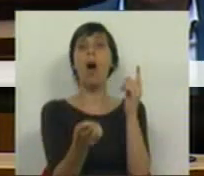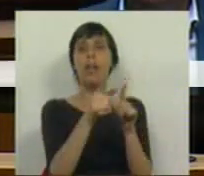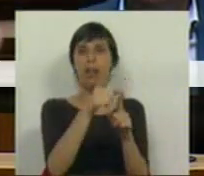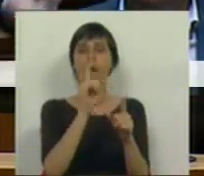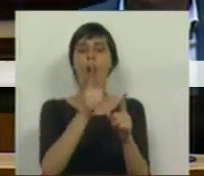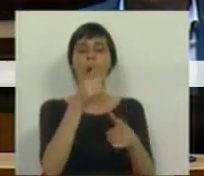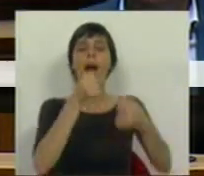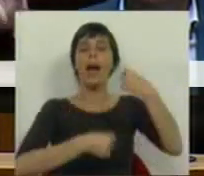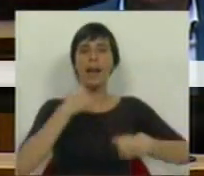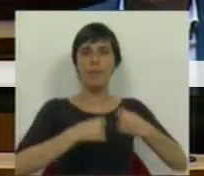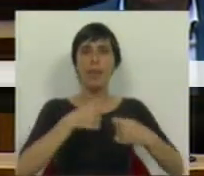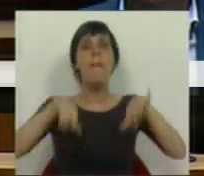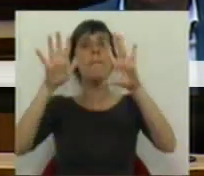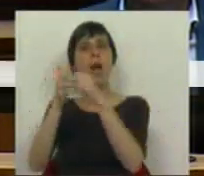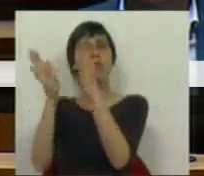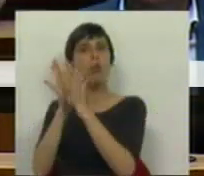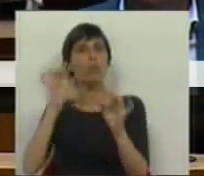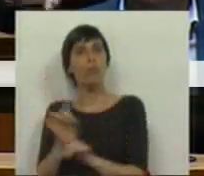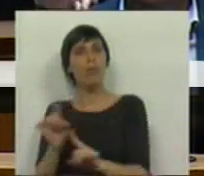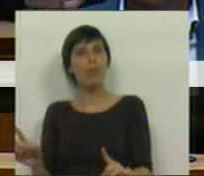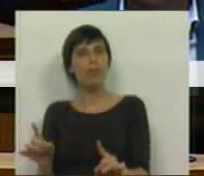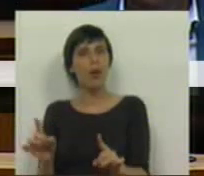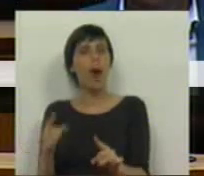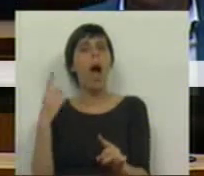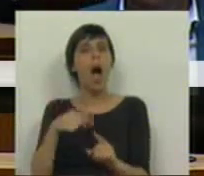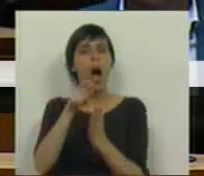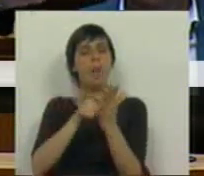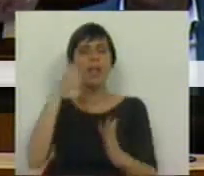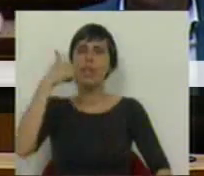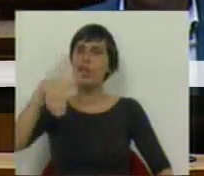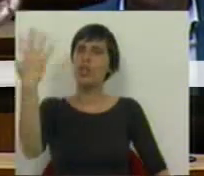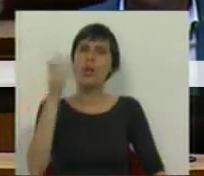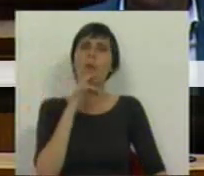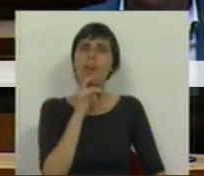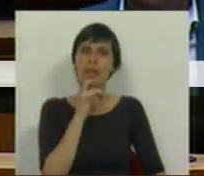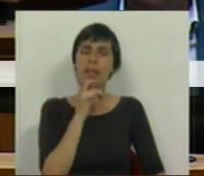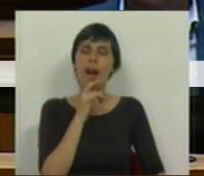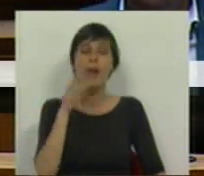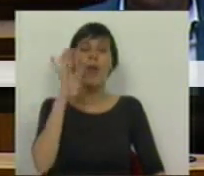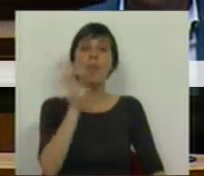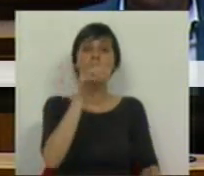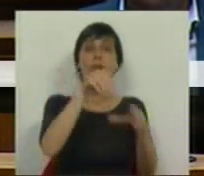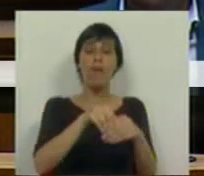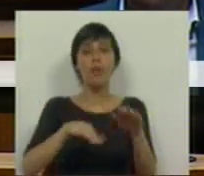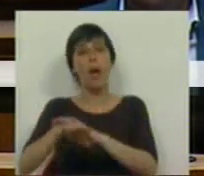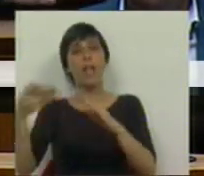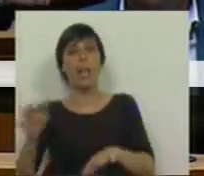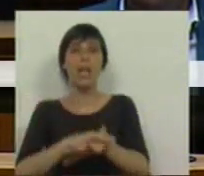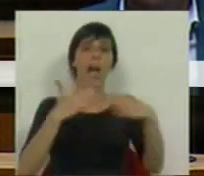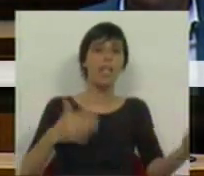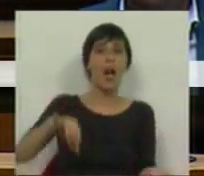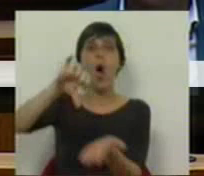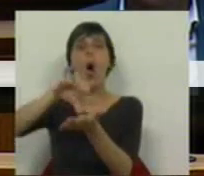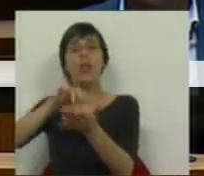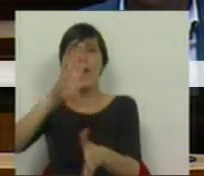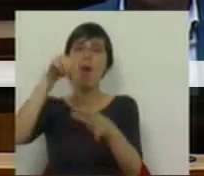reivindicações, mas de todos os professores. Há uma agenda extraordinária. Ela vem de professores que votaram à direita, à esquerda, ao